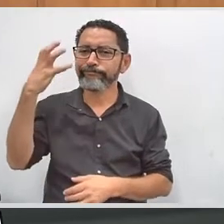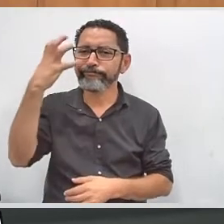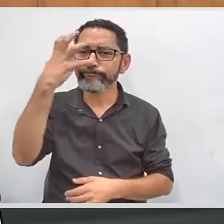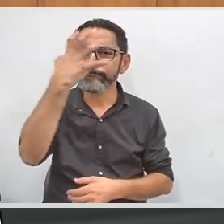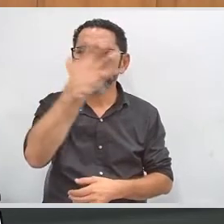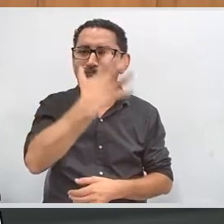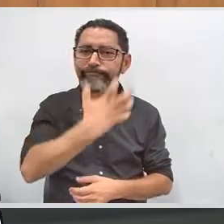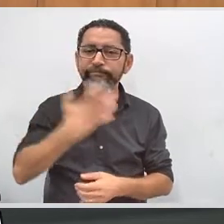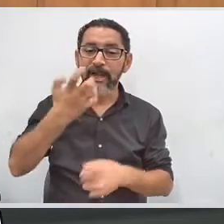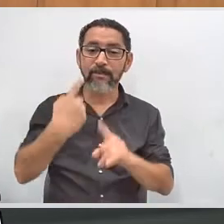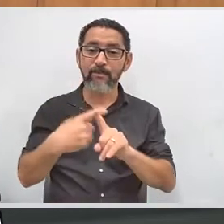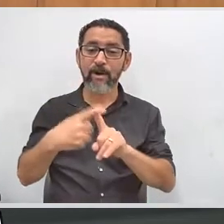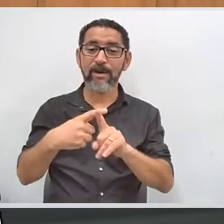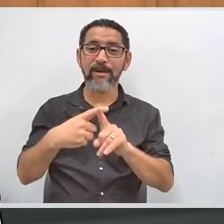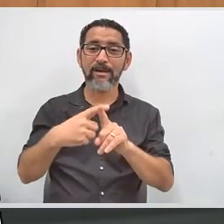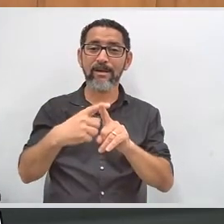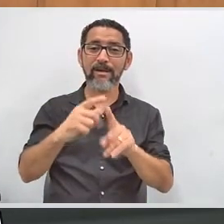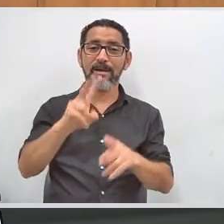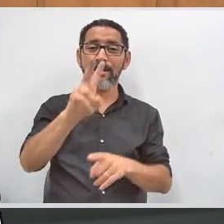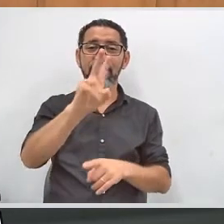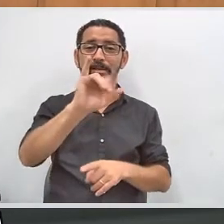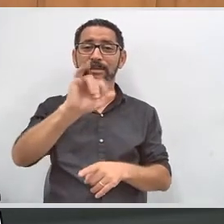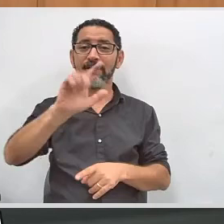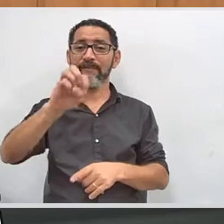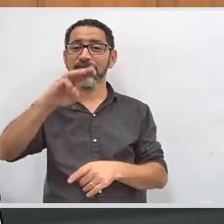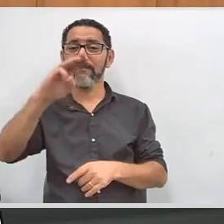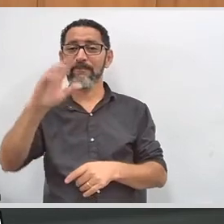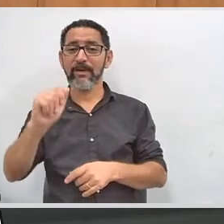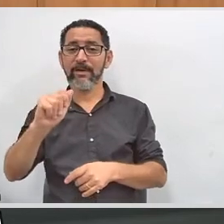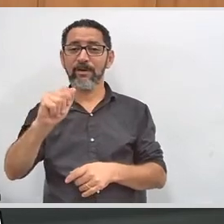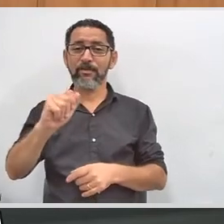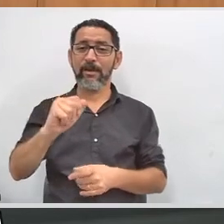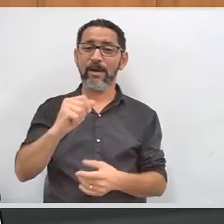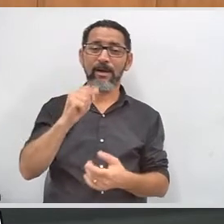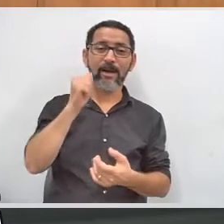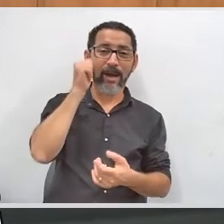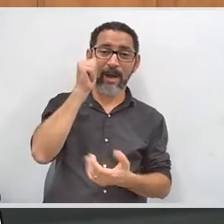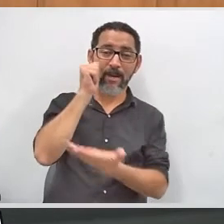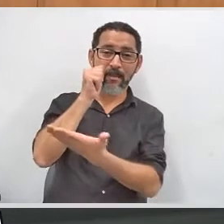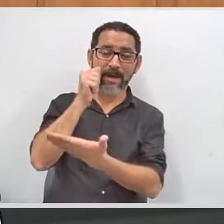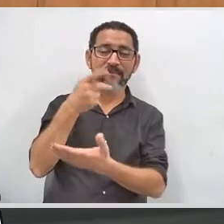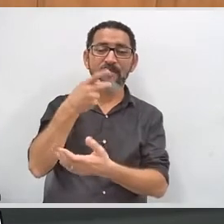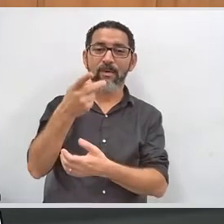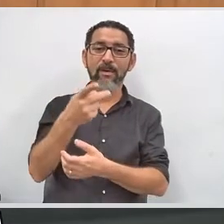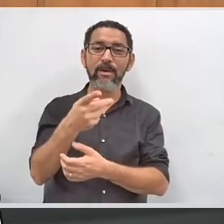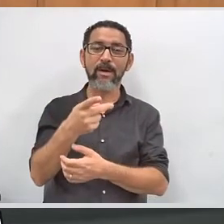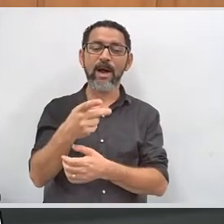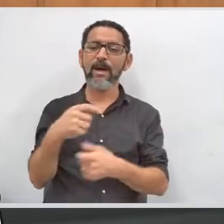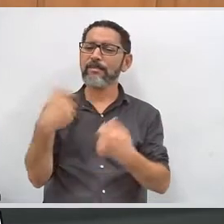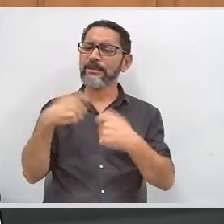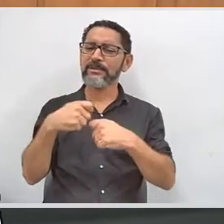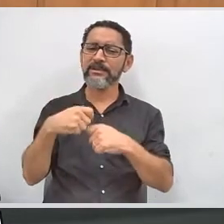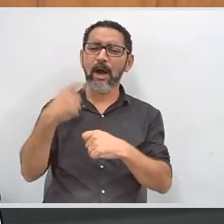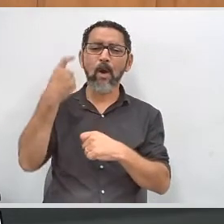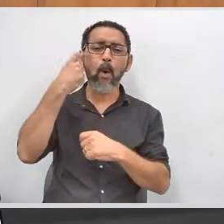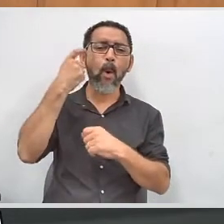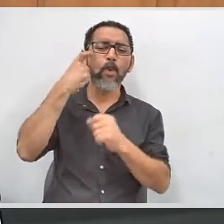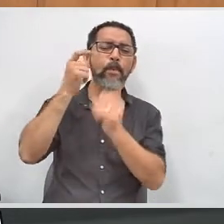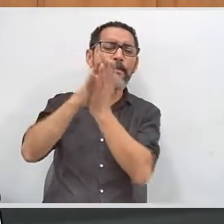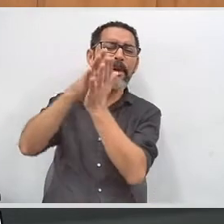encantada, que eu acho que ela traduziu melhor até do que eu disse do brilho nos olhos de todos, porque eu acho que conquistar